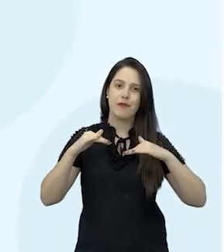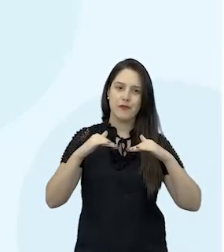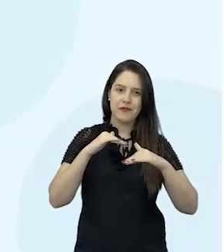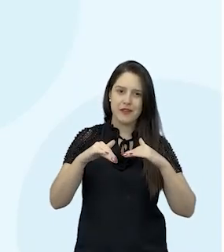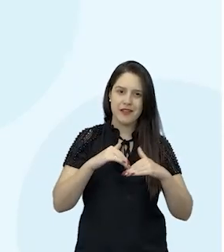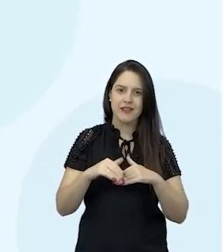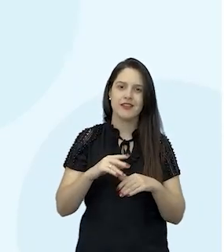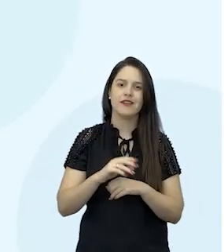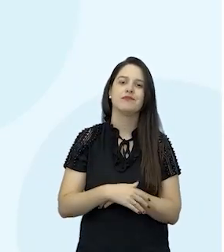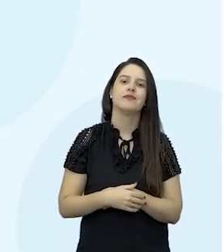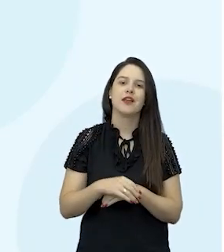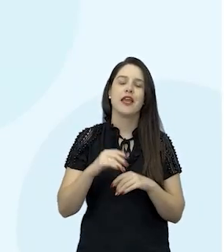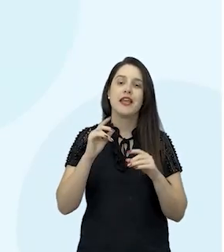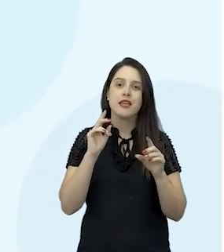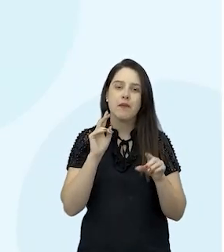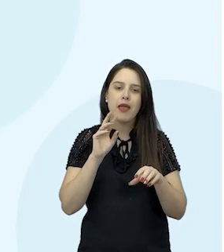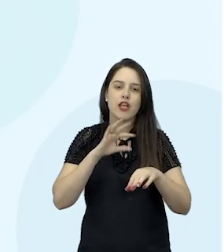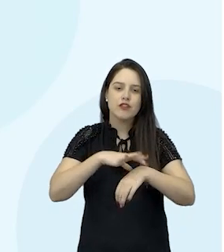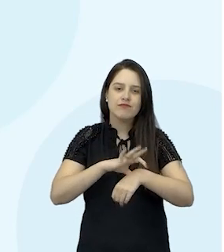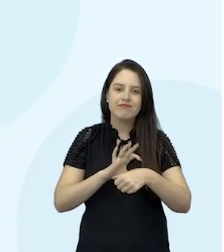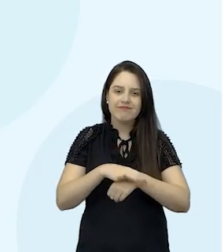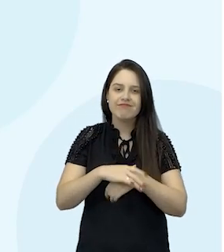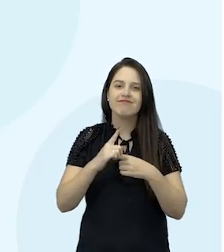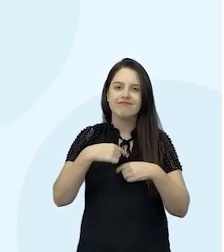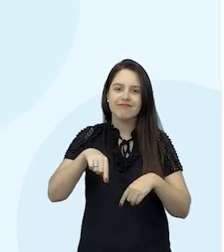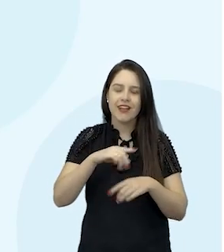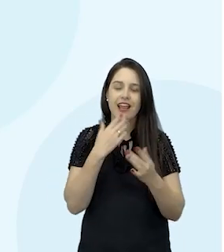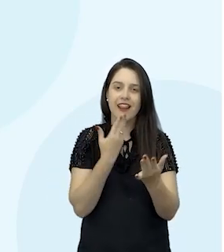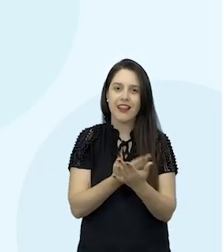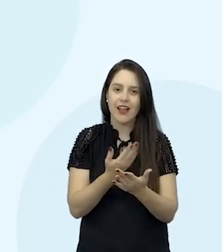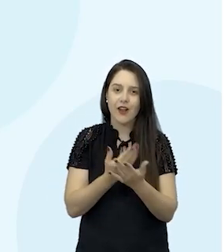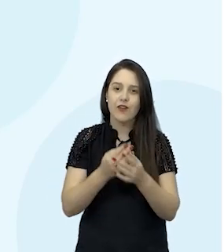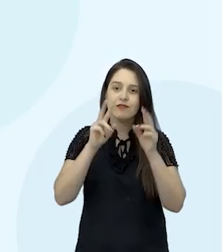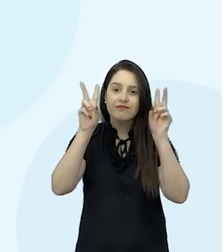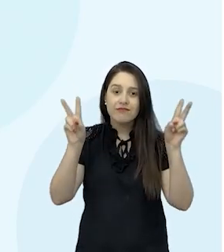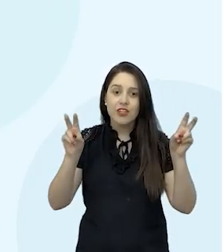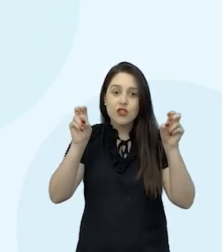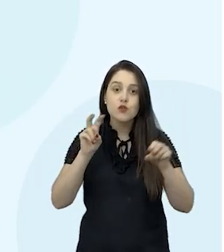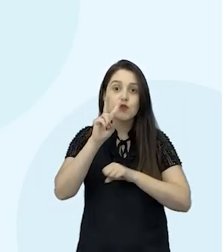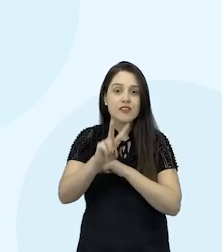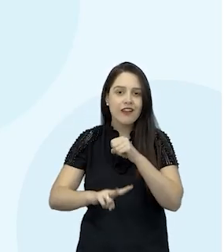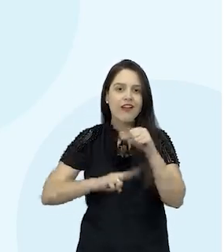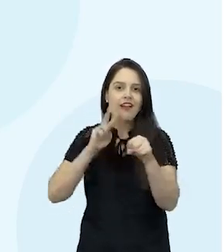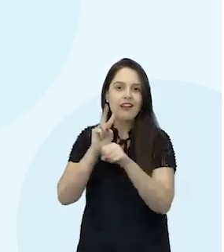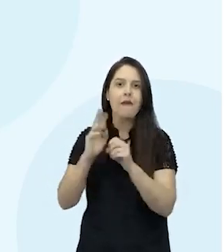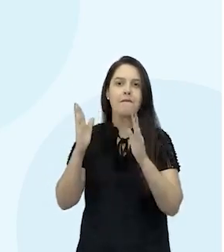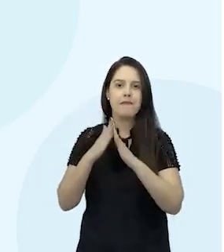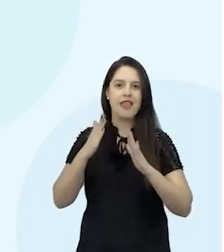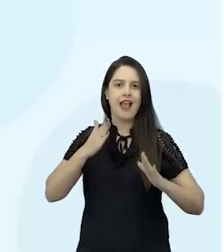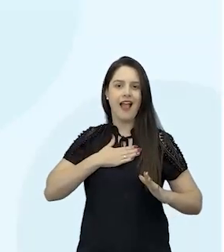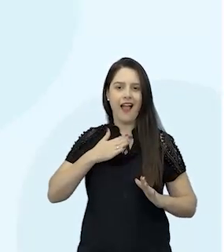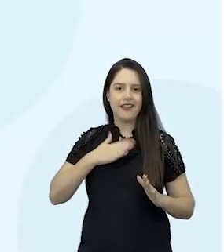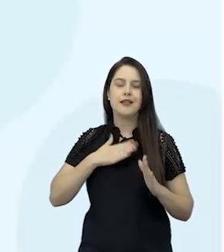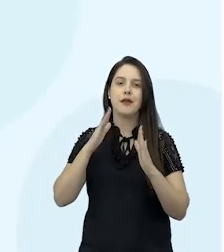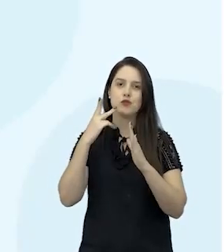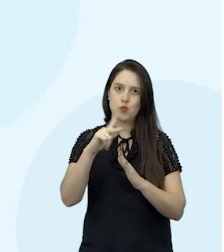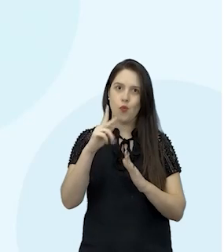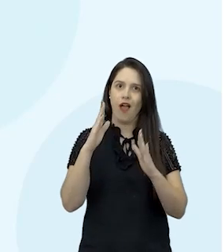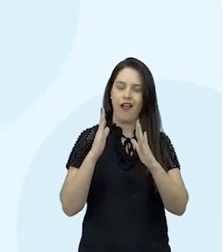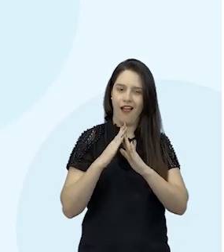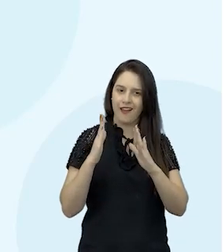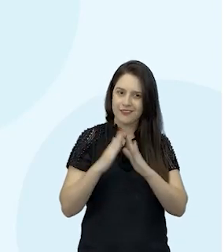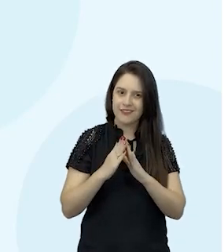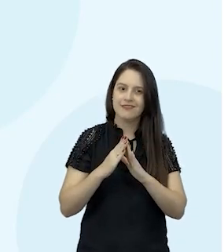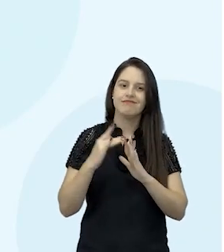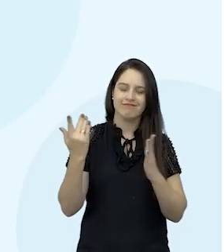Sistematização. O nome da nossa aula é Sustentabilidade, Minha Casa, Tua Casa. Então nós